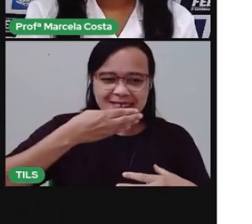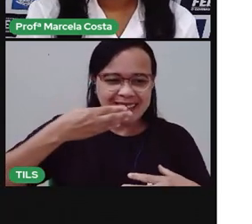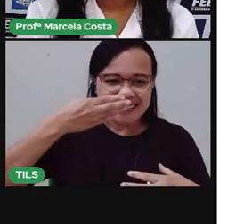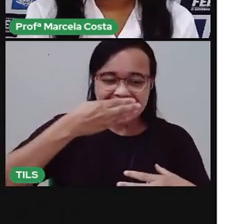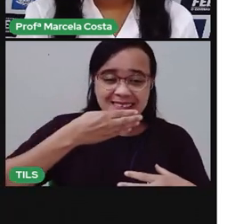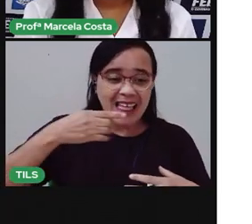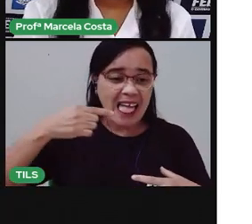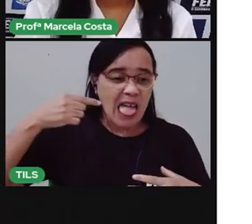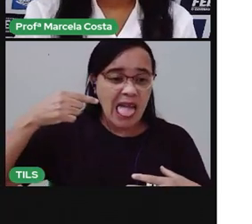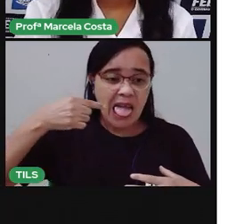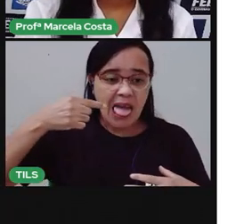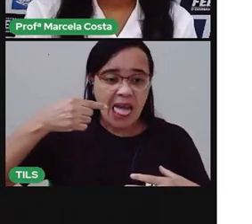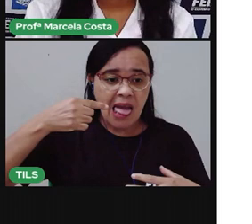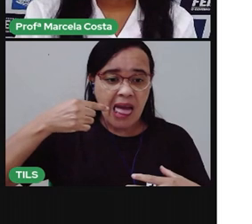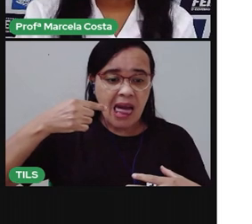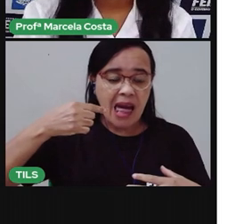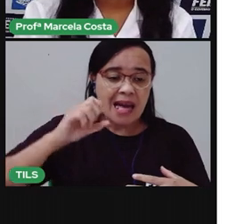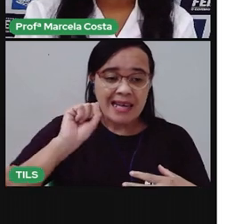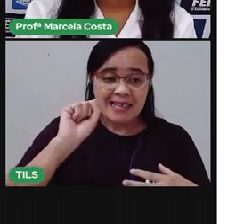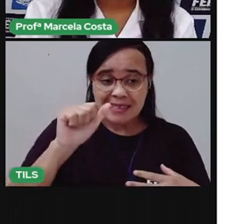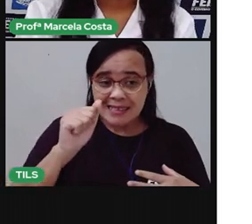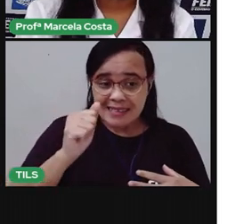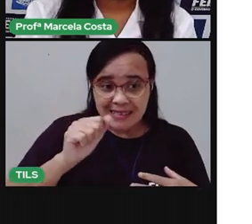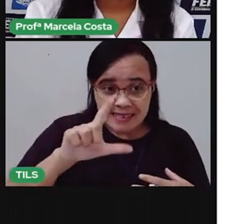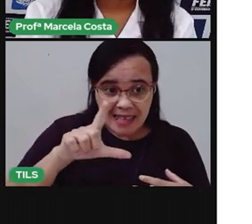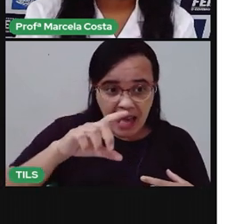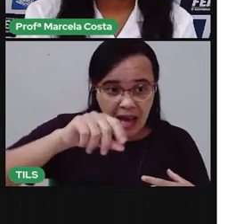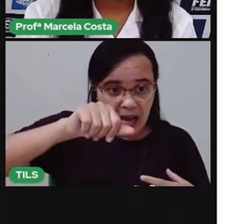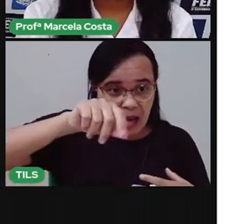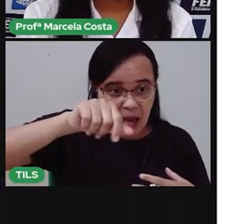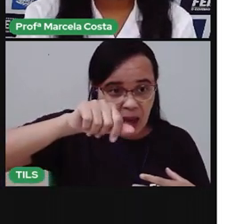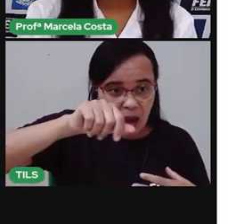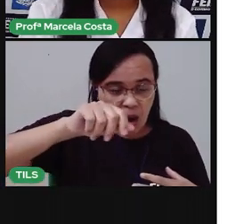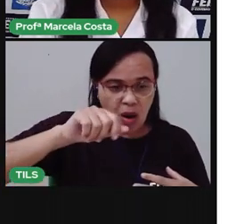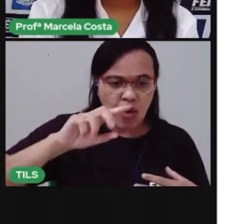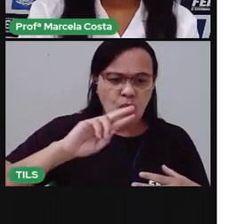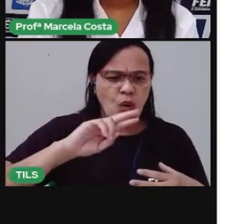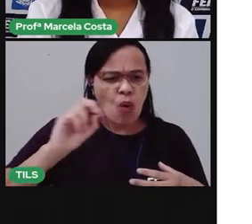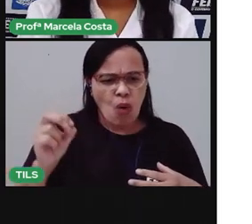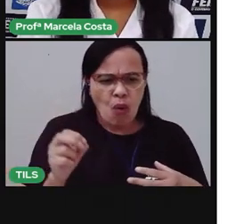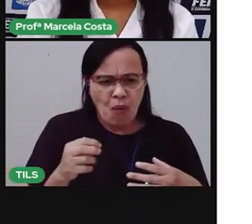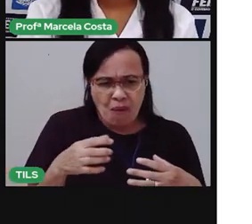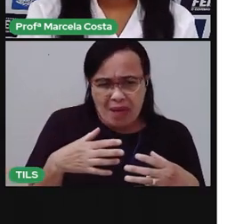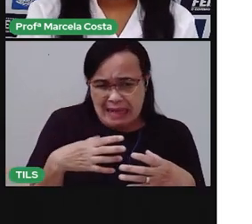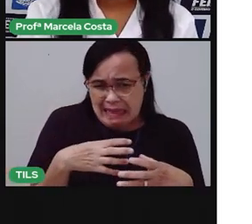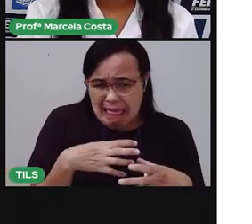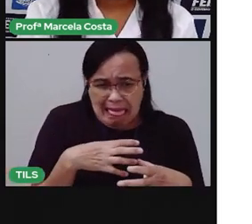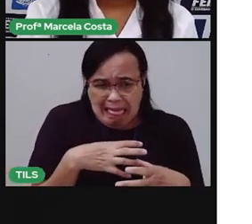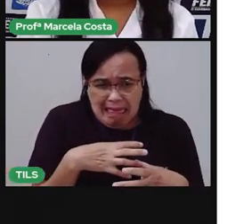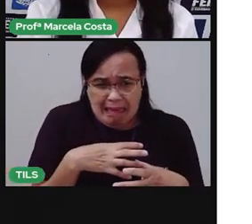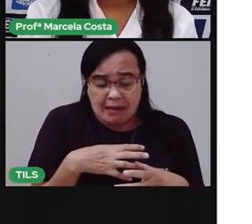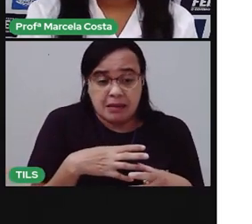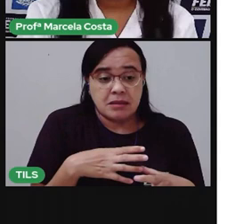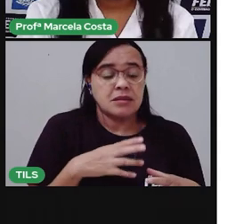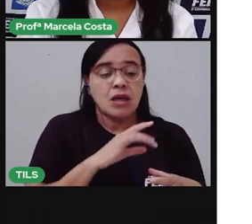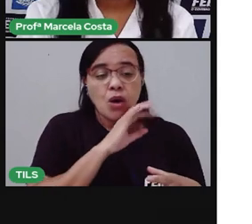você sente o salgado. Do lado esquerdo, você sente o amado. São exemplos de pontos